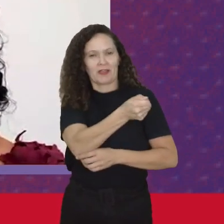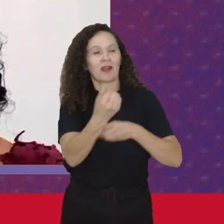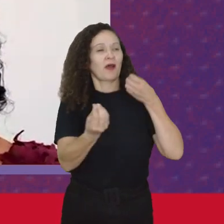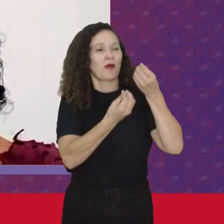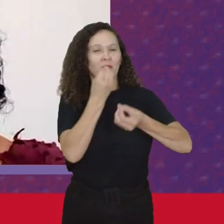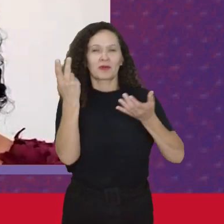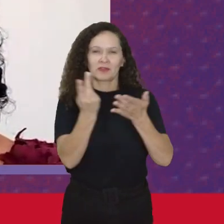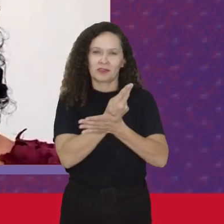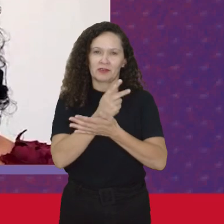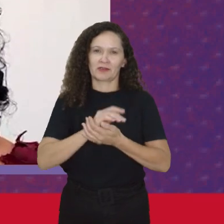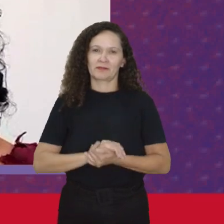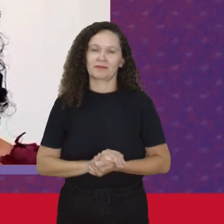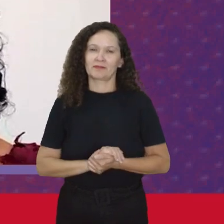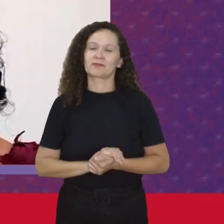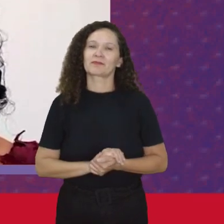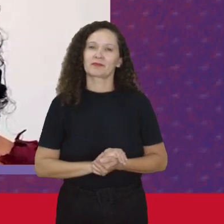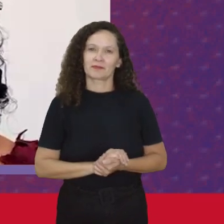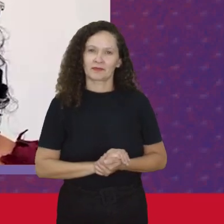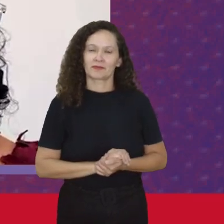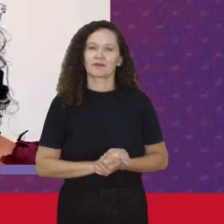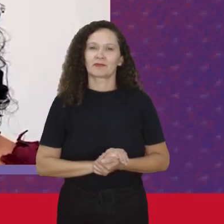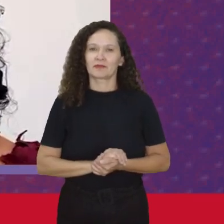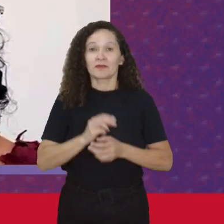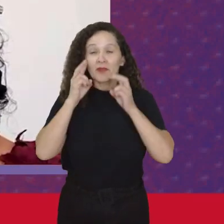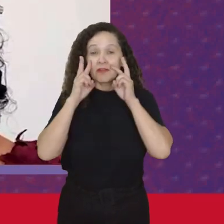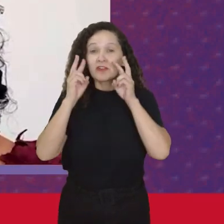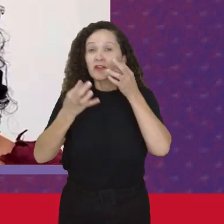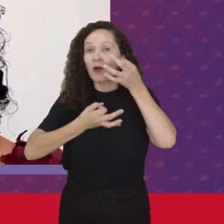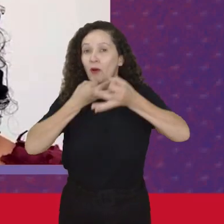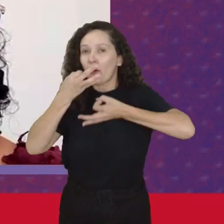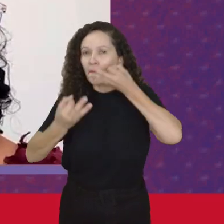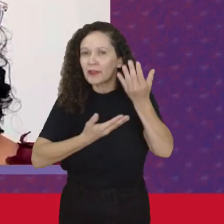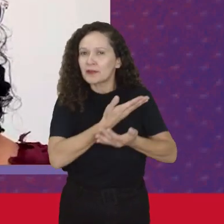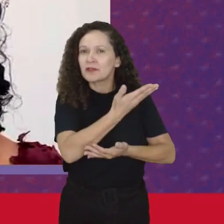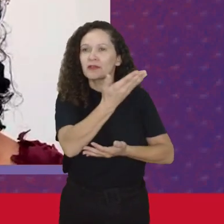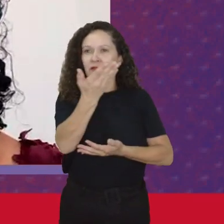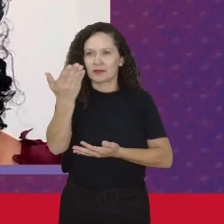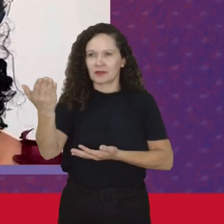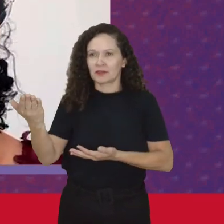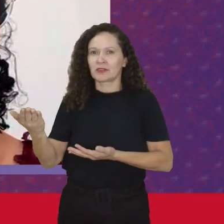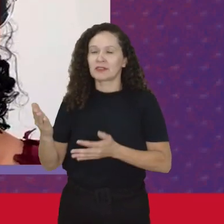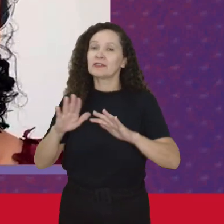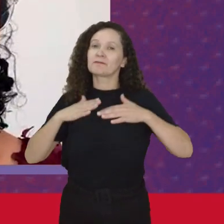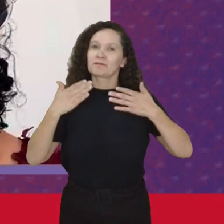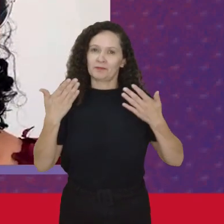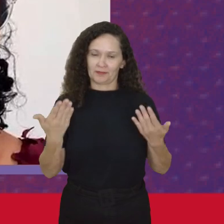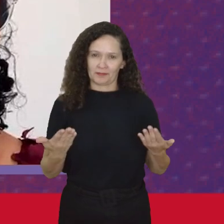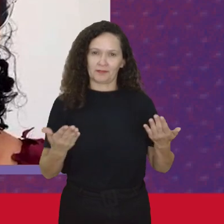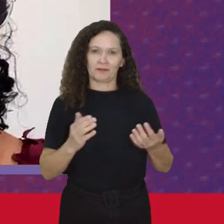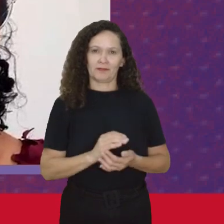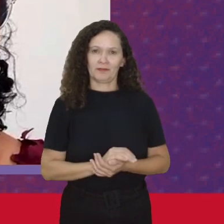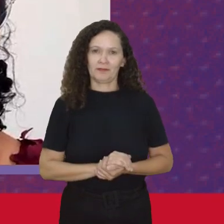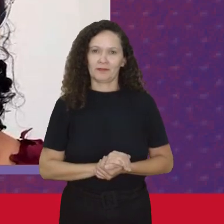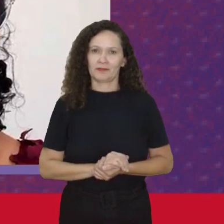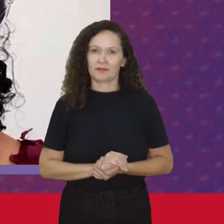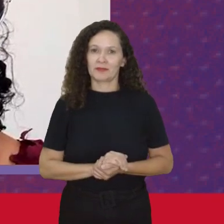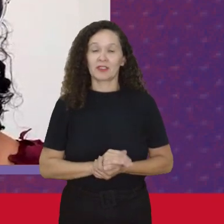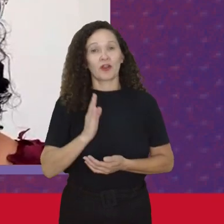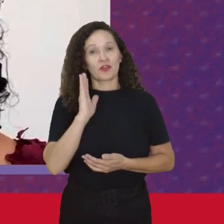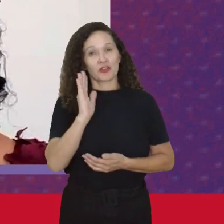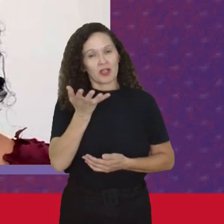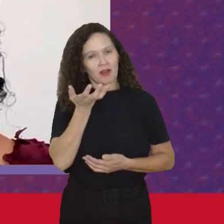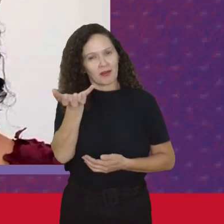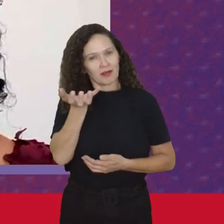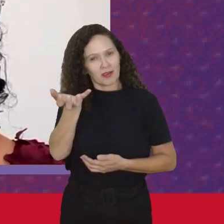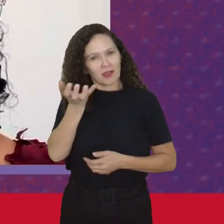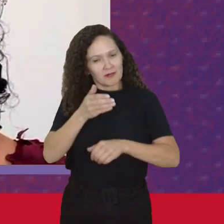que foi Isso Na visão De vocês Então Enfim Já queria